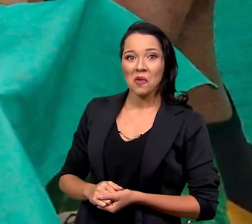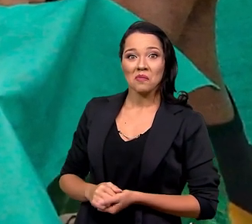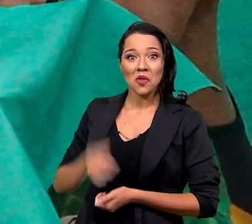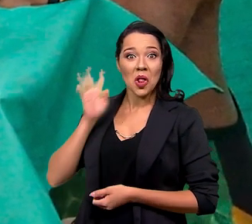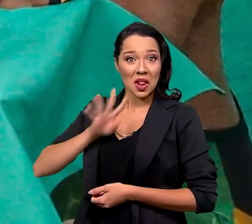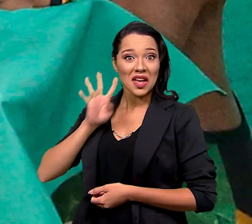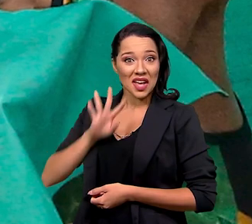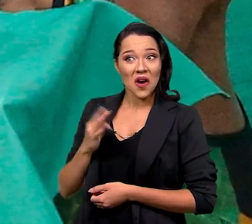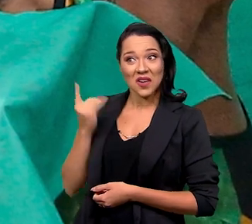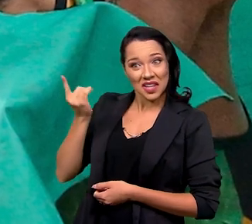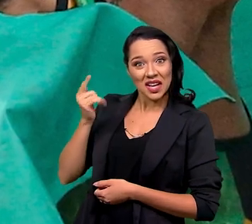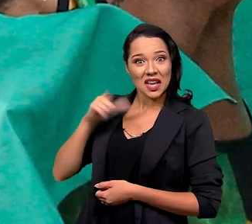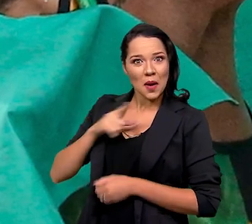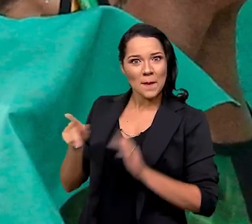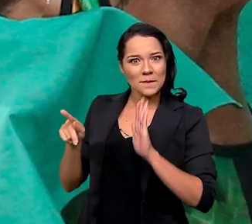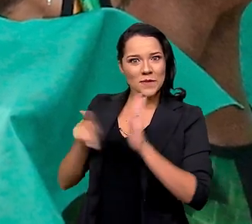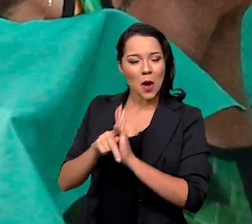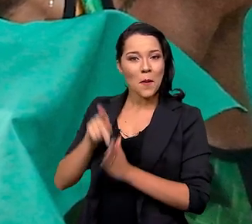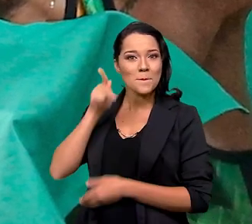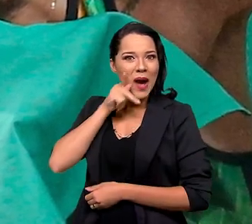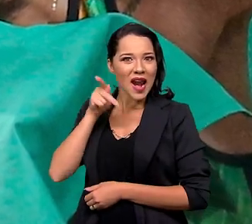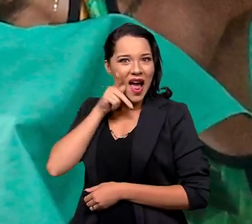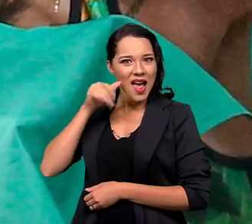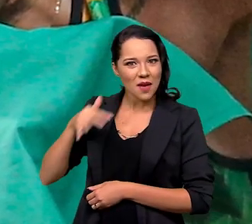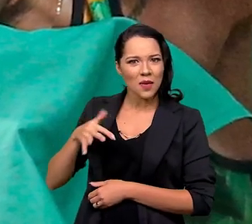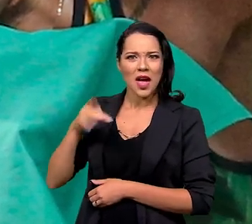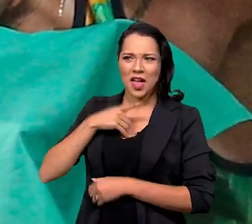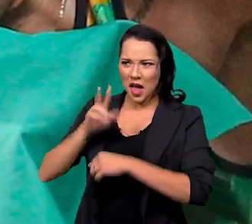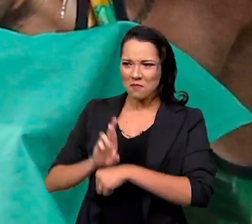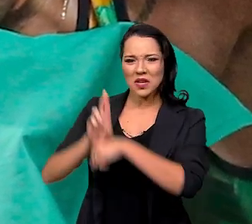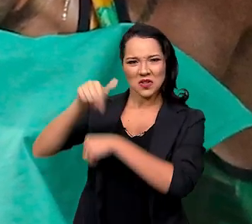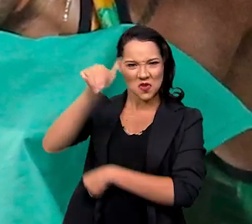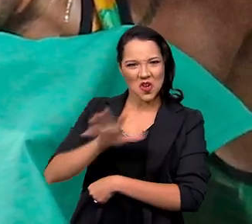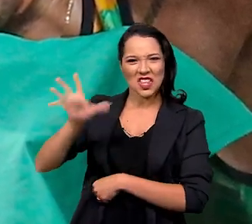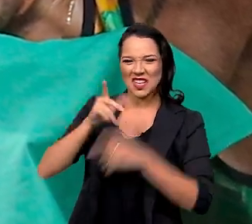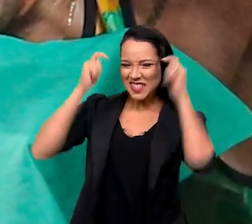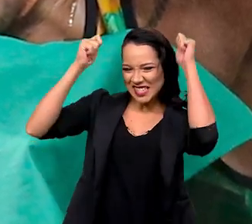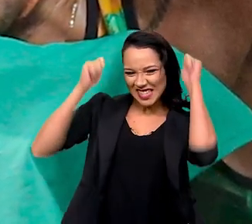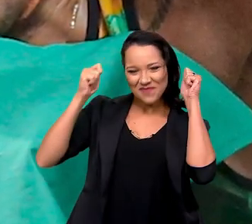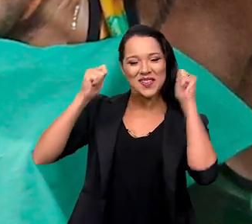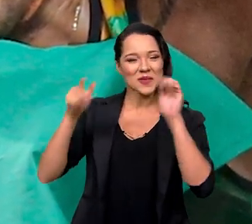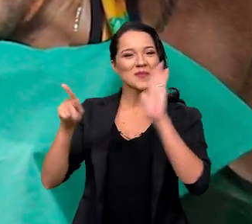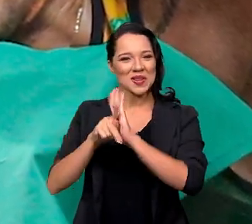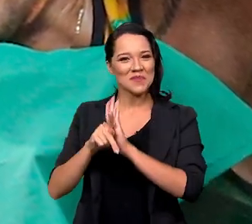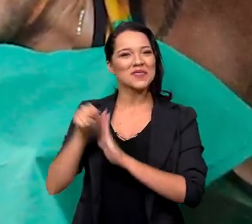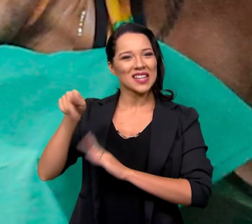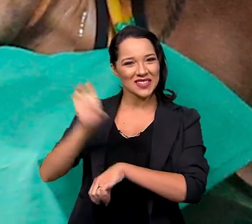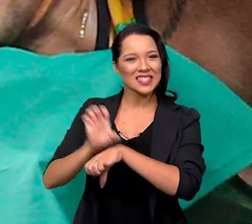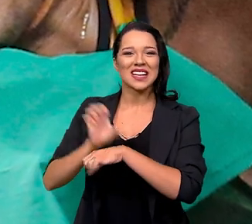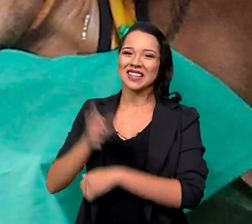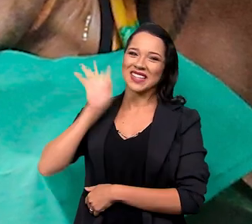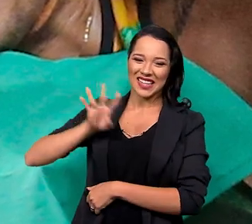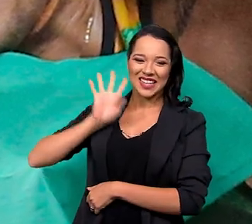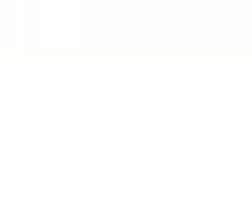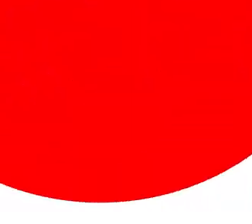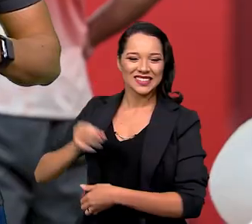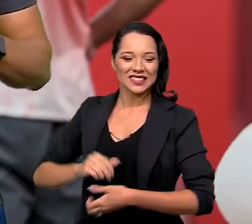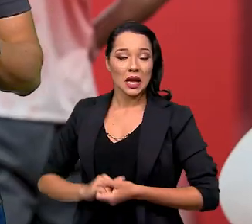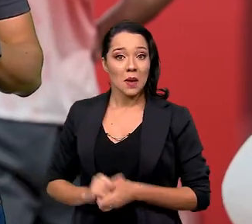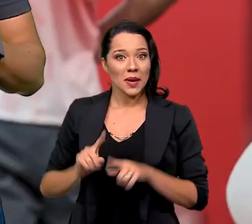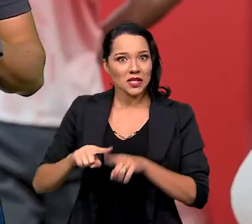Legal que ele é paraibano e faz questão de representar o Nordeste com esse chapéu de cangaceiro. Muito bacana, né?